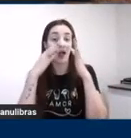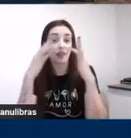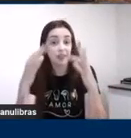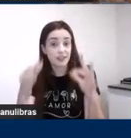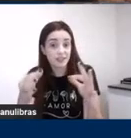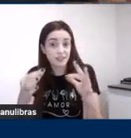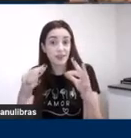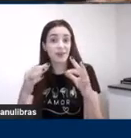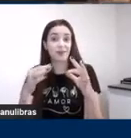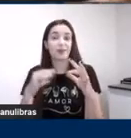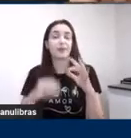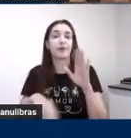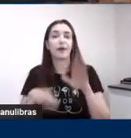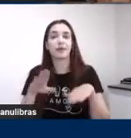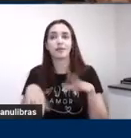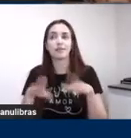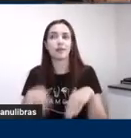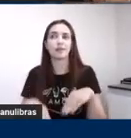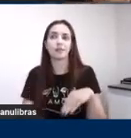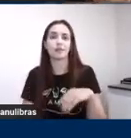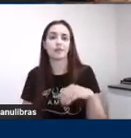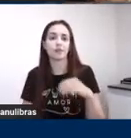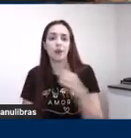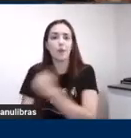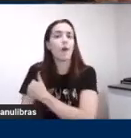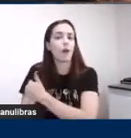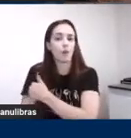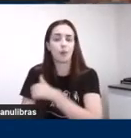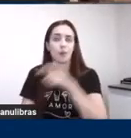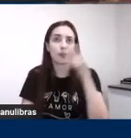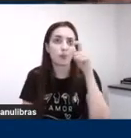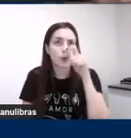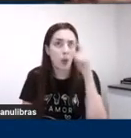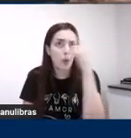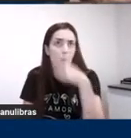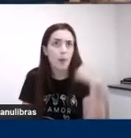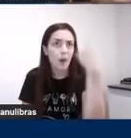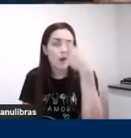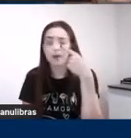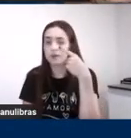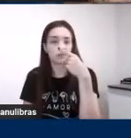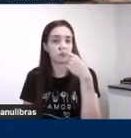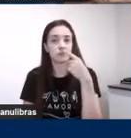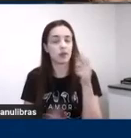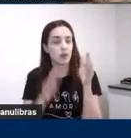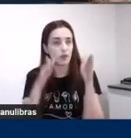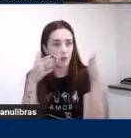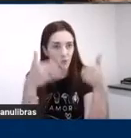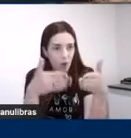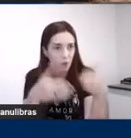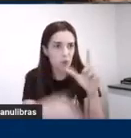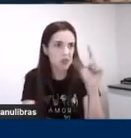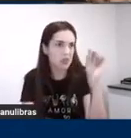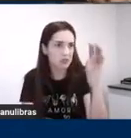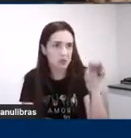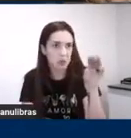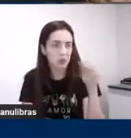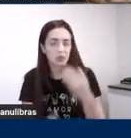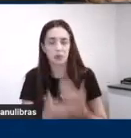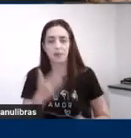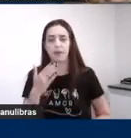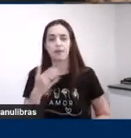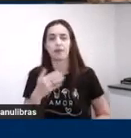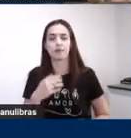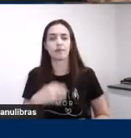Ele não vai prestar atenção em você o tempo todo. Ele vai ter focos e picos de atenção. E